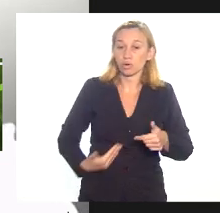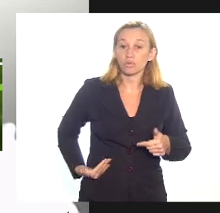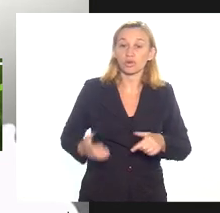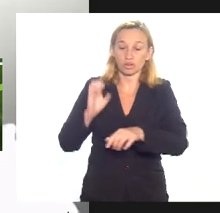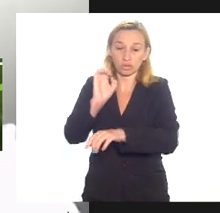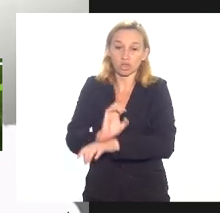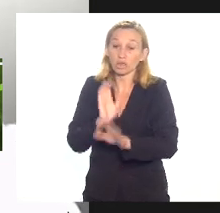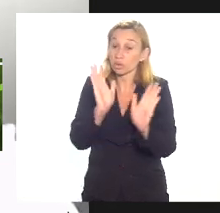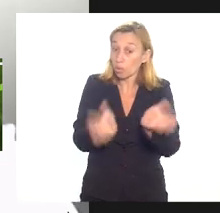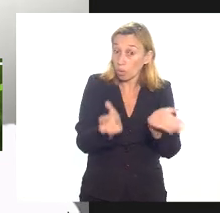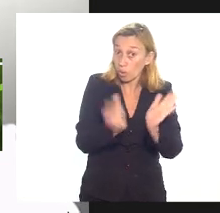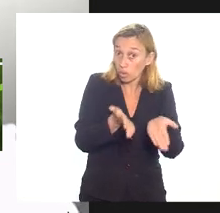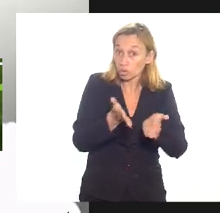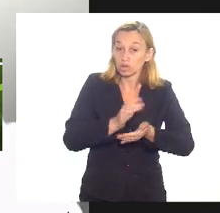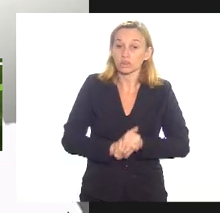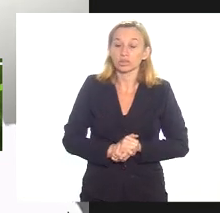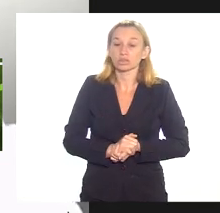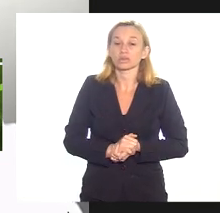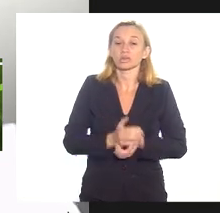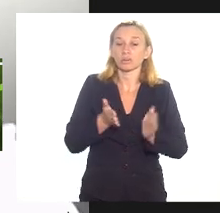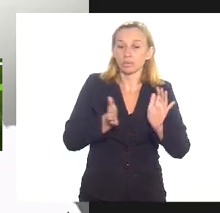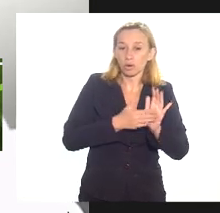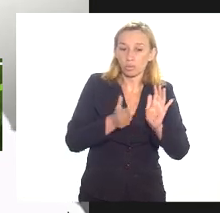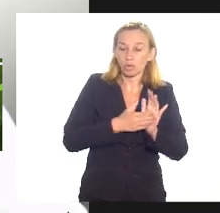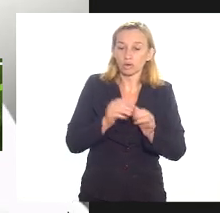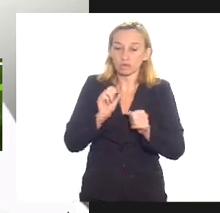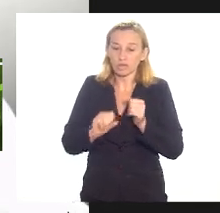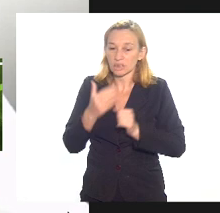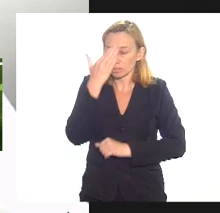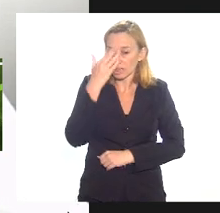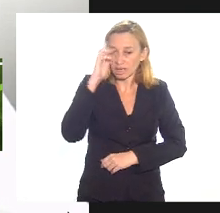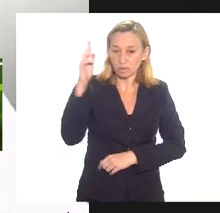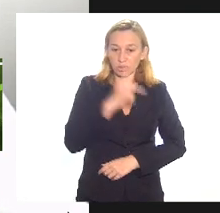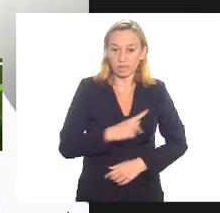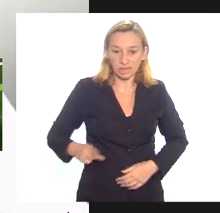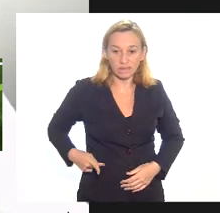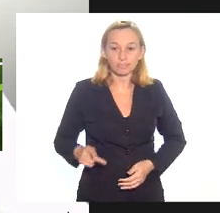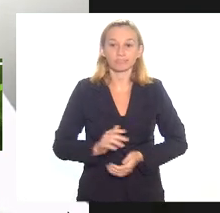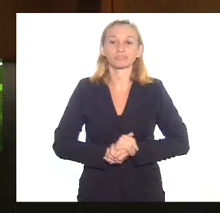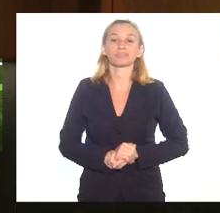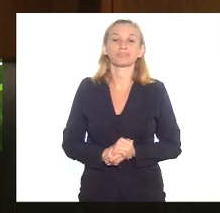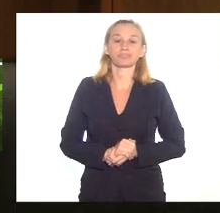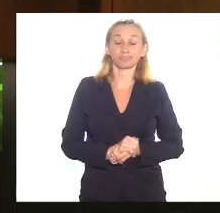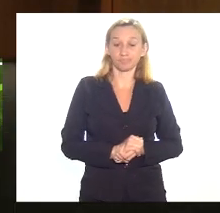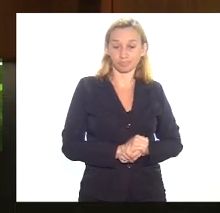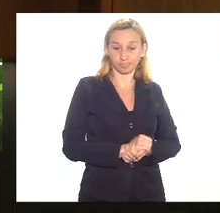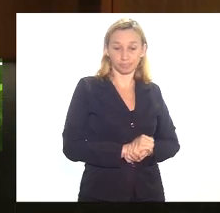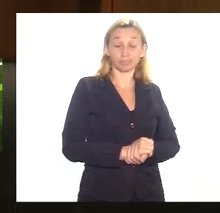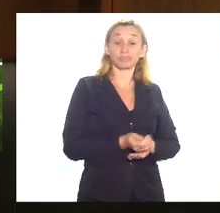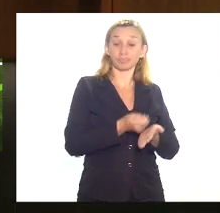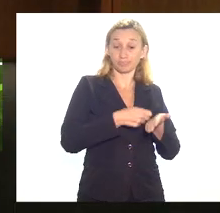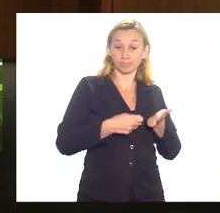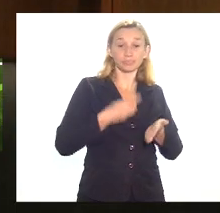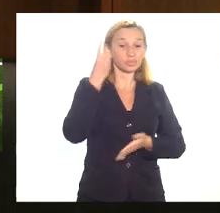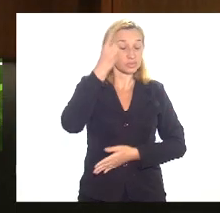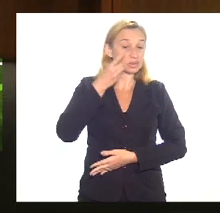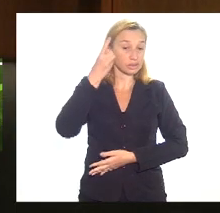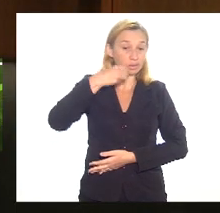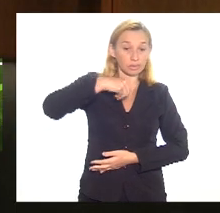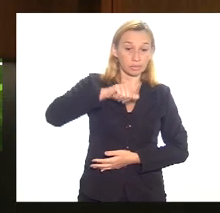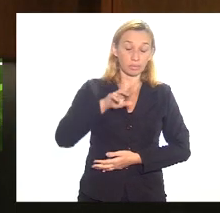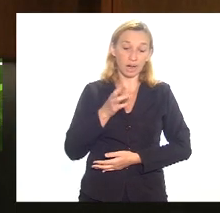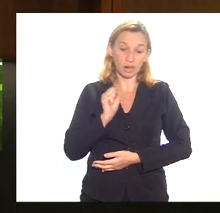estado hoje está se propondo a fazer muito obrigado senhor presidente está escrito deputado Marcos